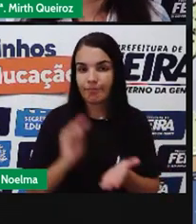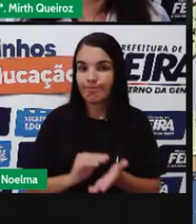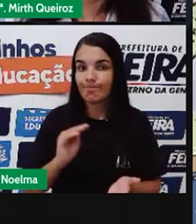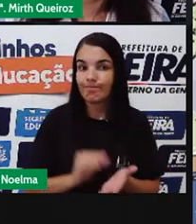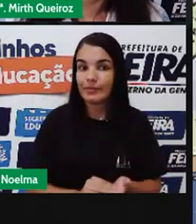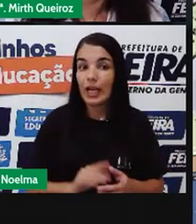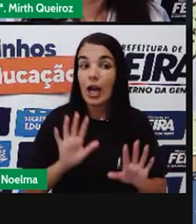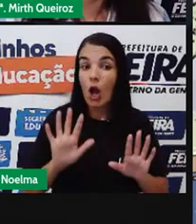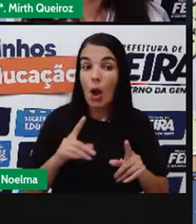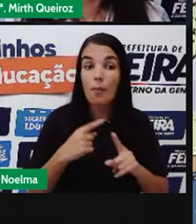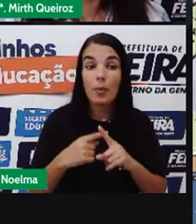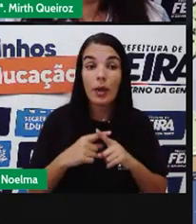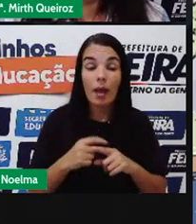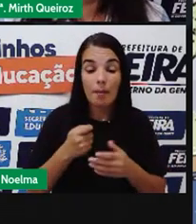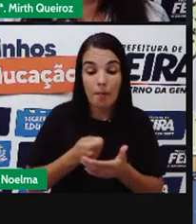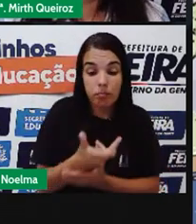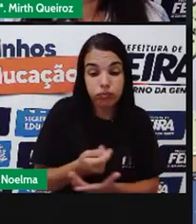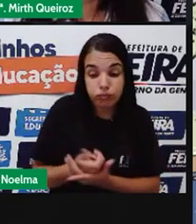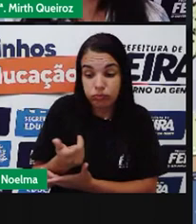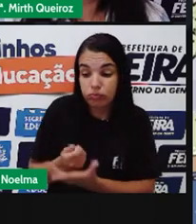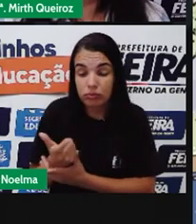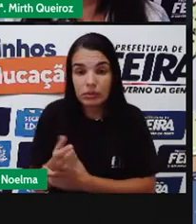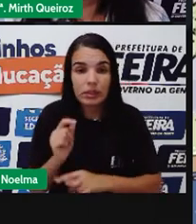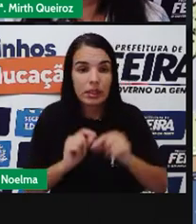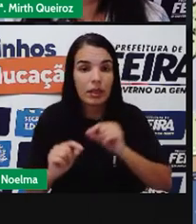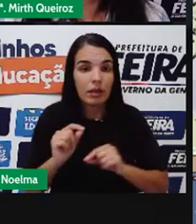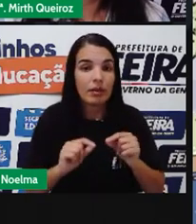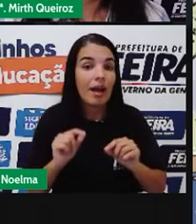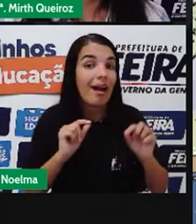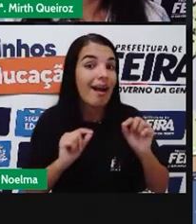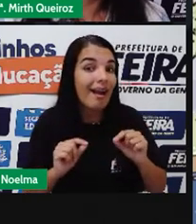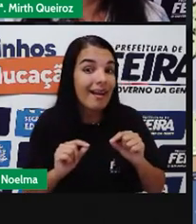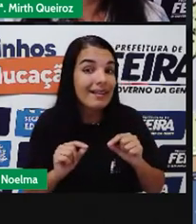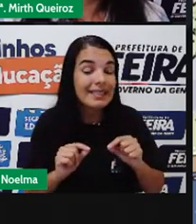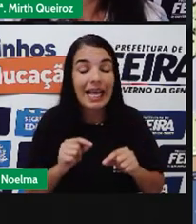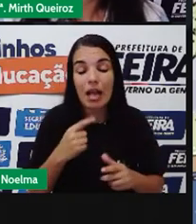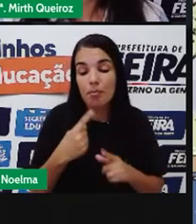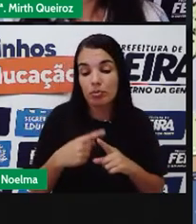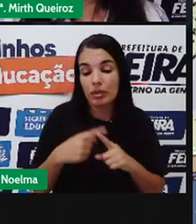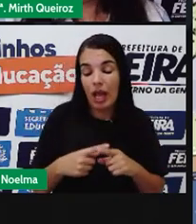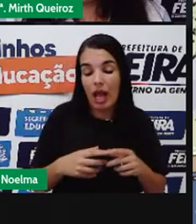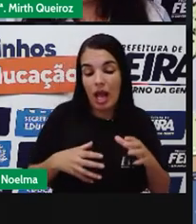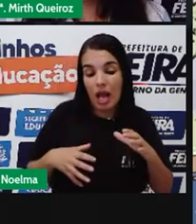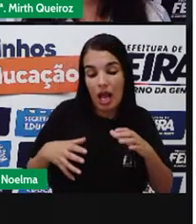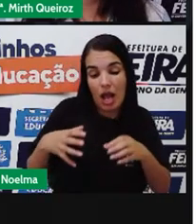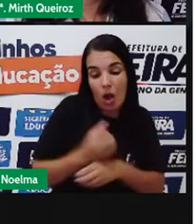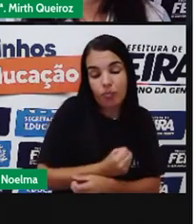parte Dos investimentos São drenados Pelos grupos Da corrupção Infelizmente